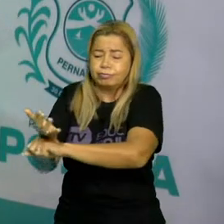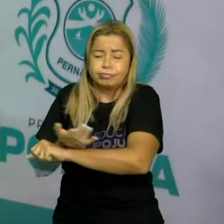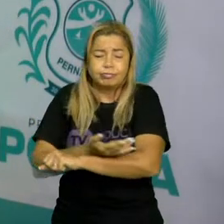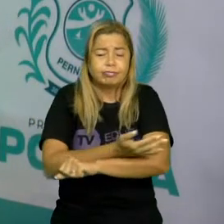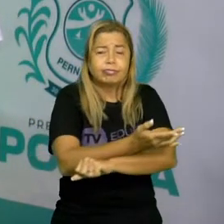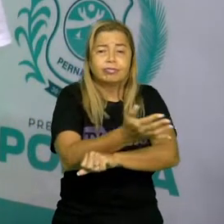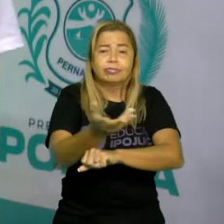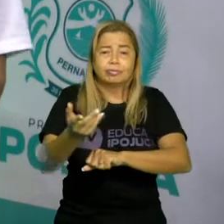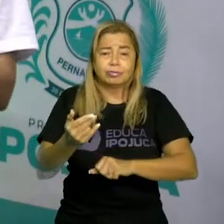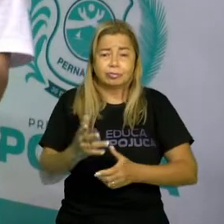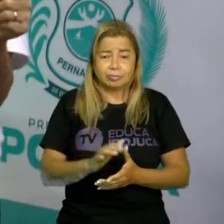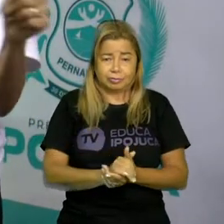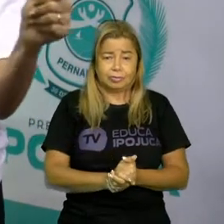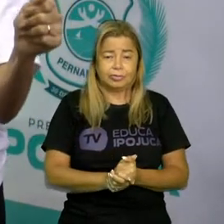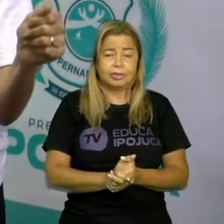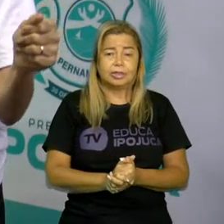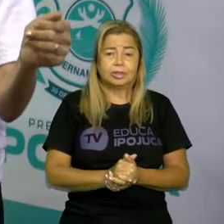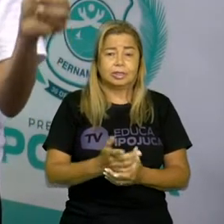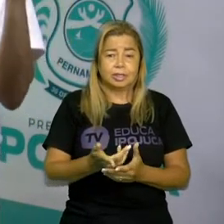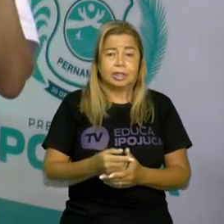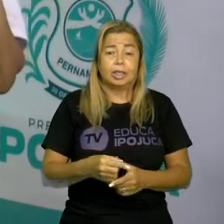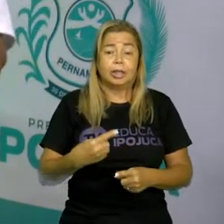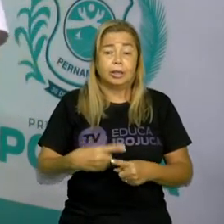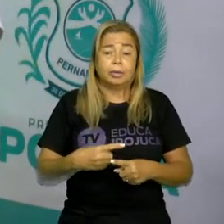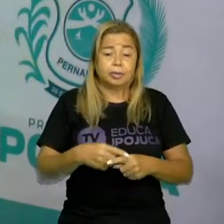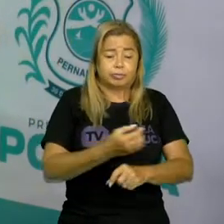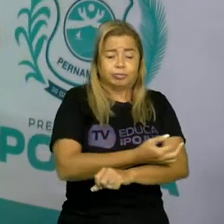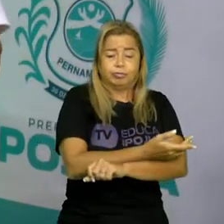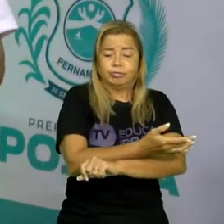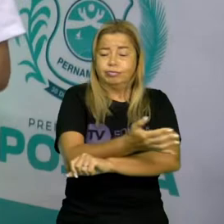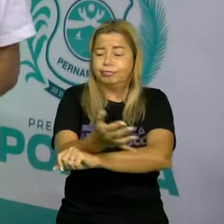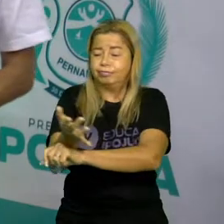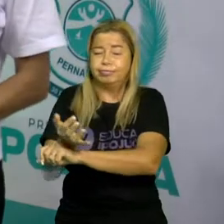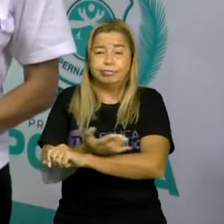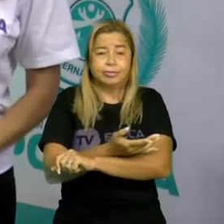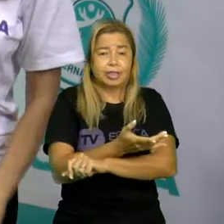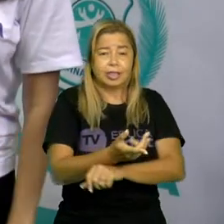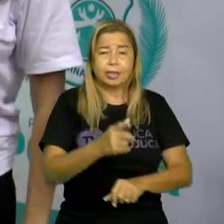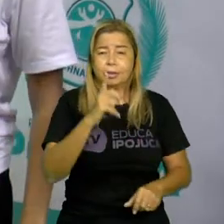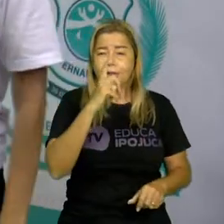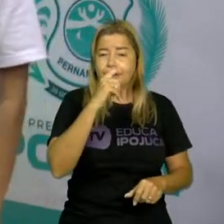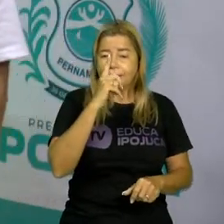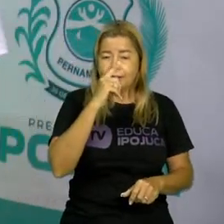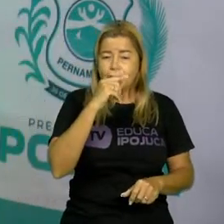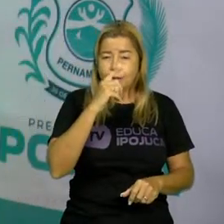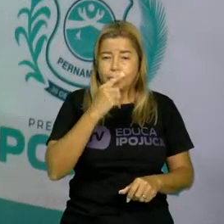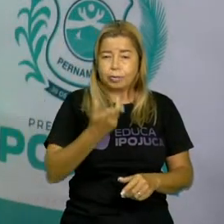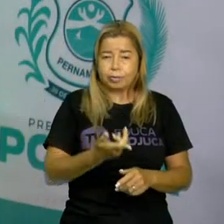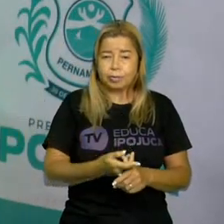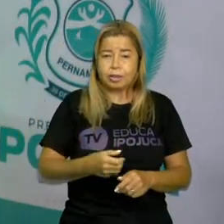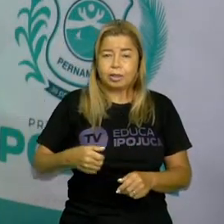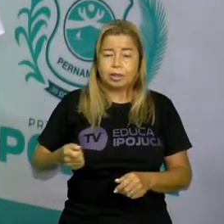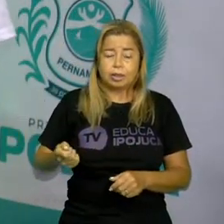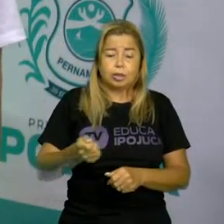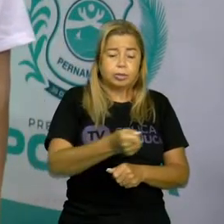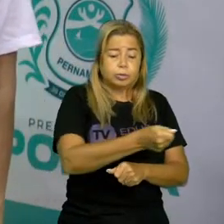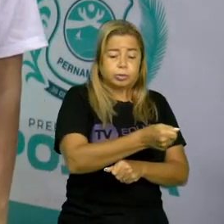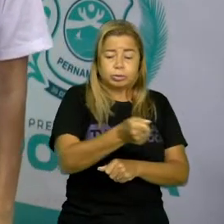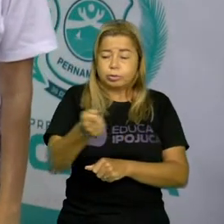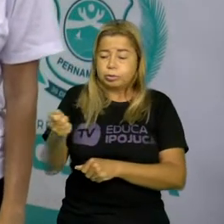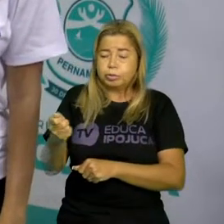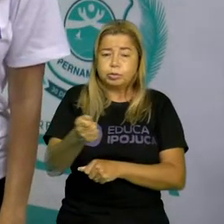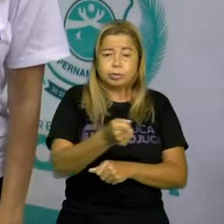jardins que, de vez em quando, chega aquela água e assim, ele toma aquele banho para aquecer a sua